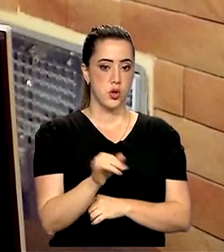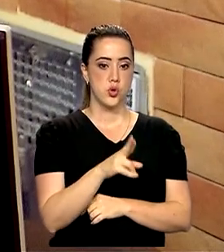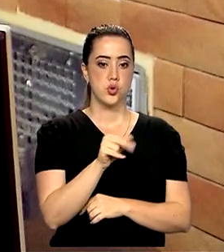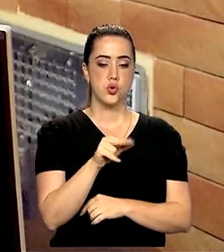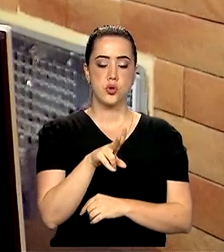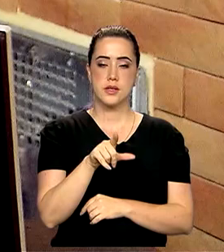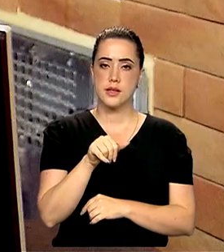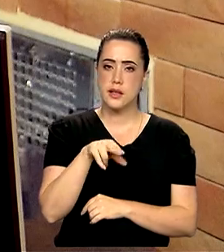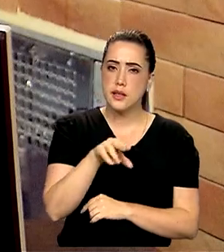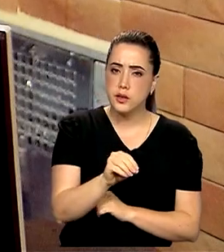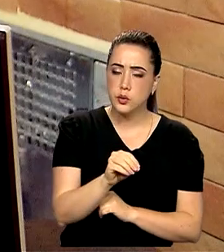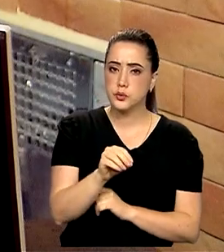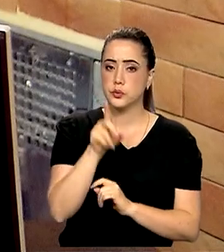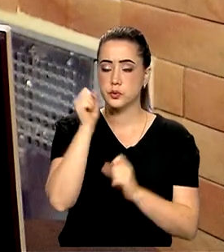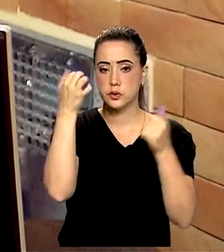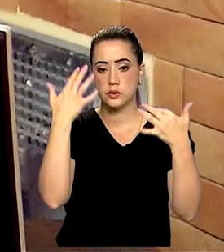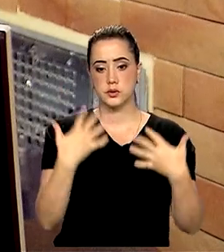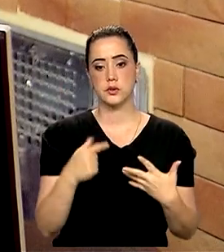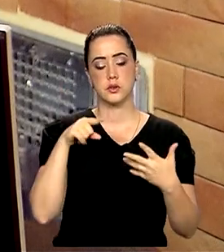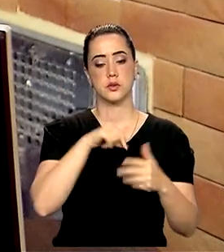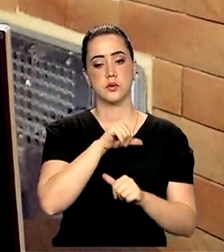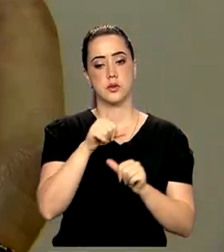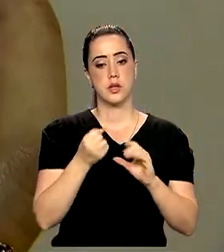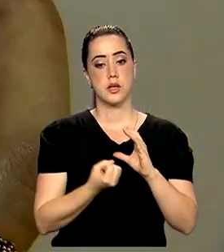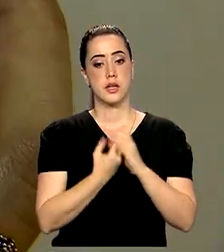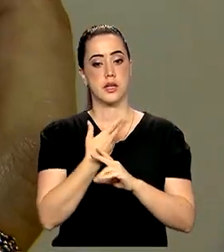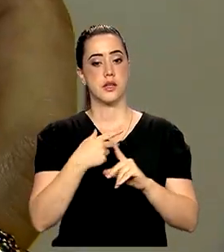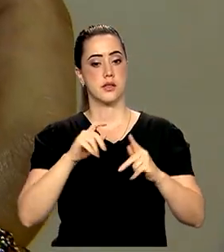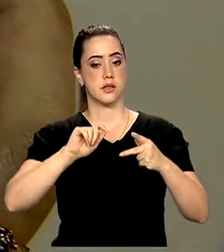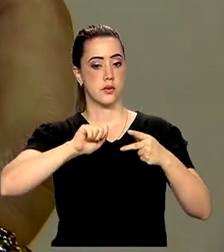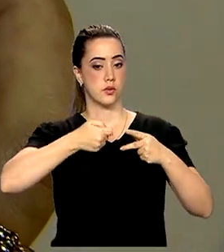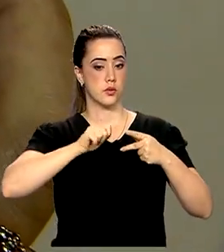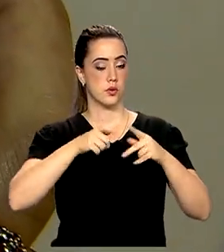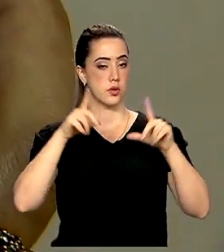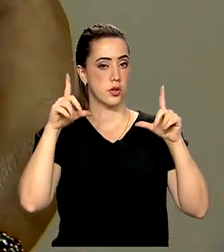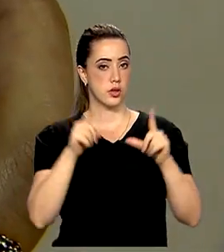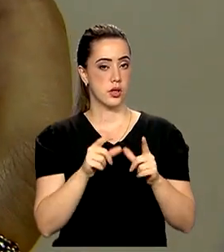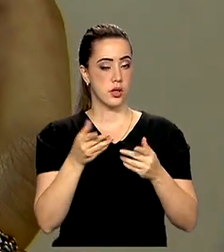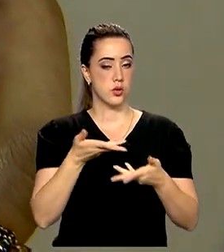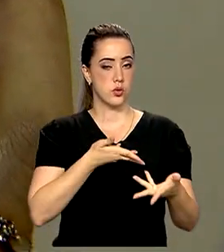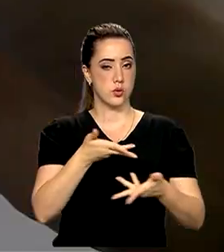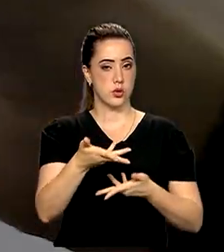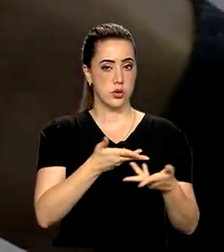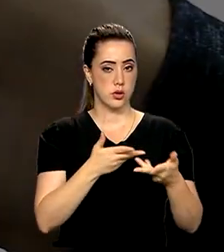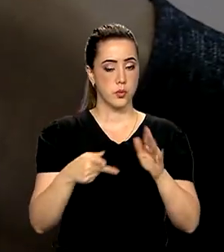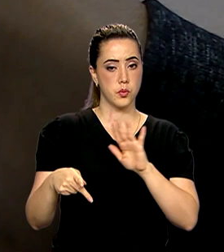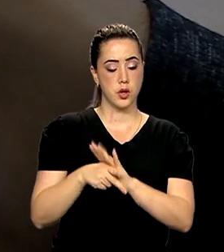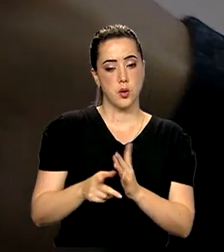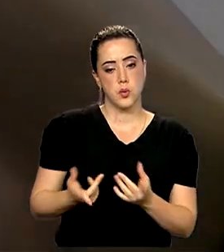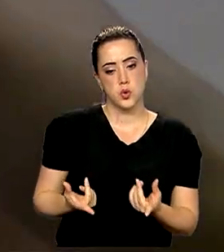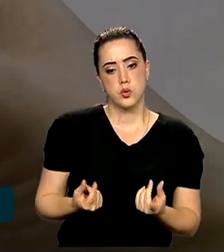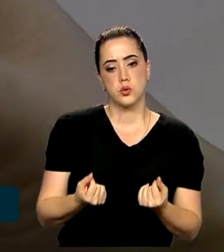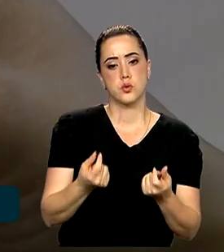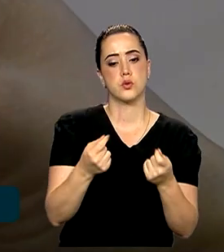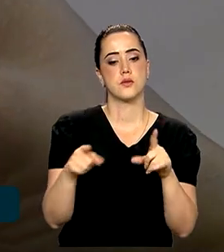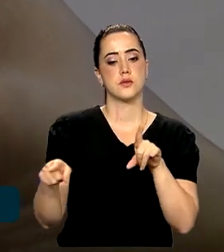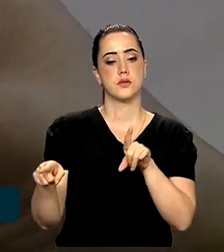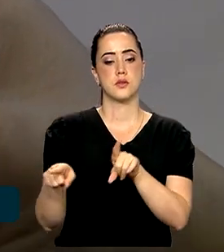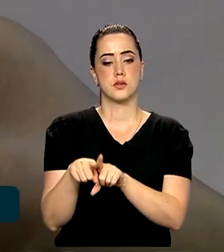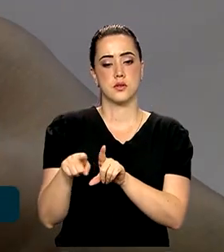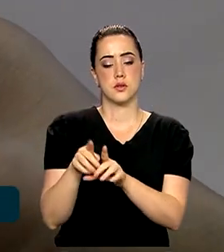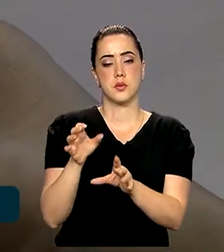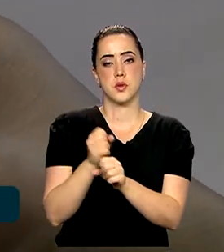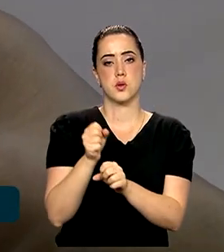experiências brasileiras como a criação do PIX, que reduziu custos de transação financeira e as contas digitais,